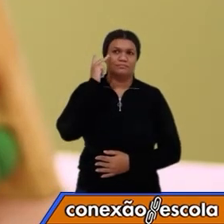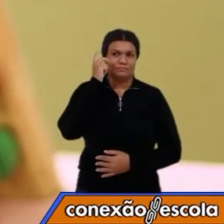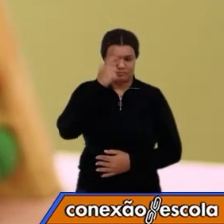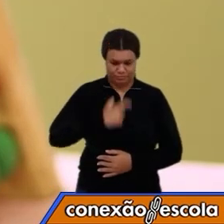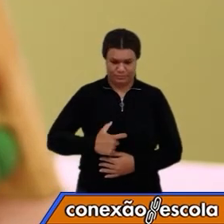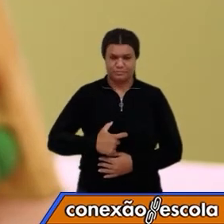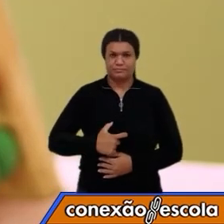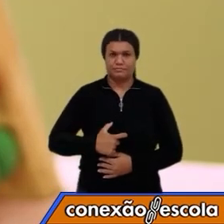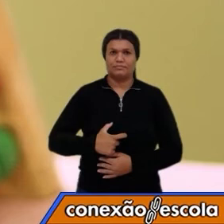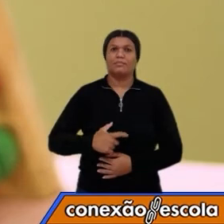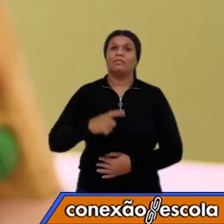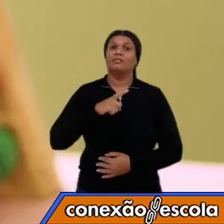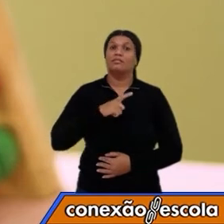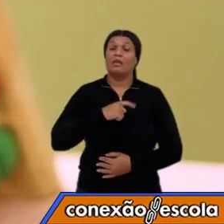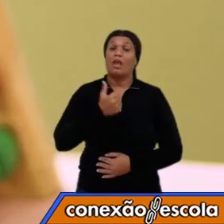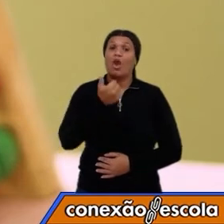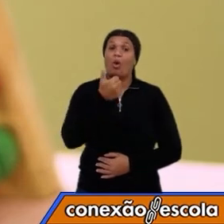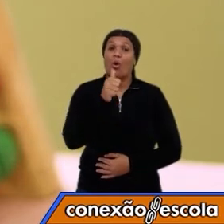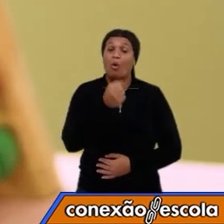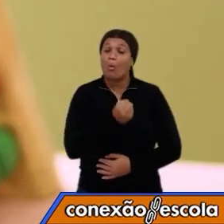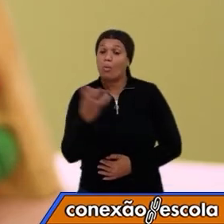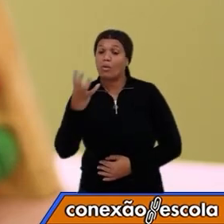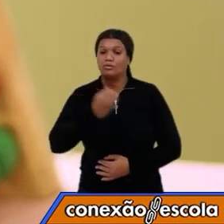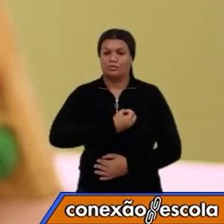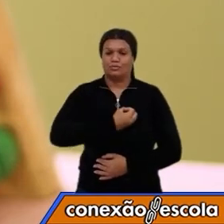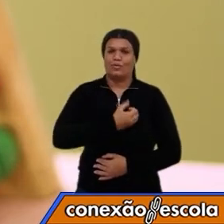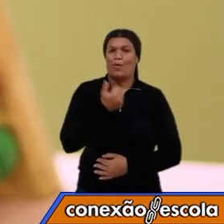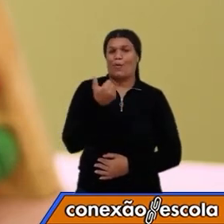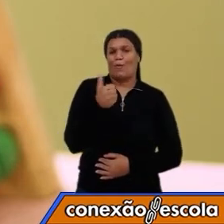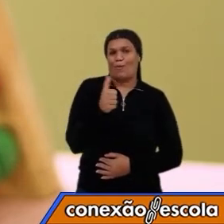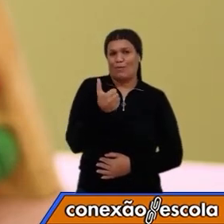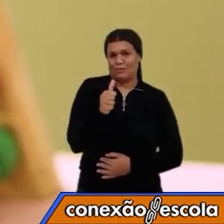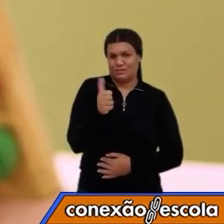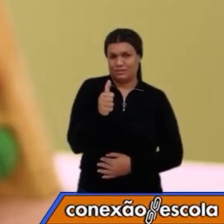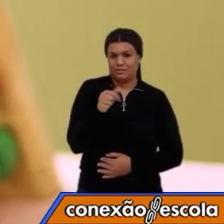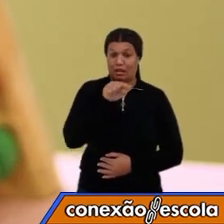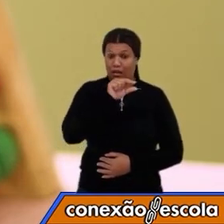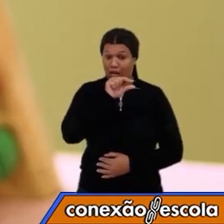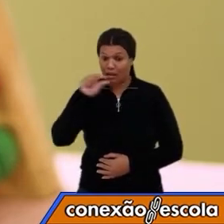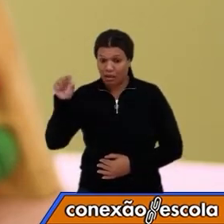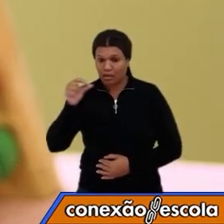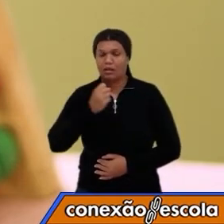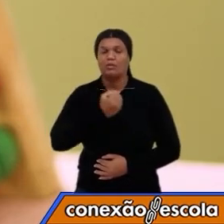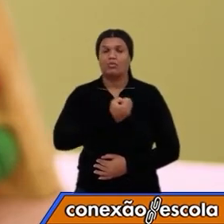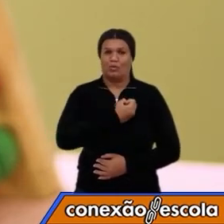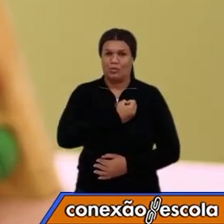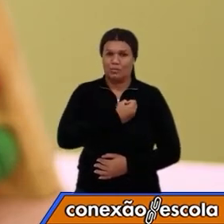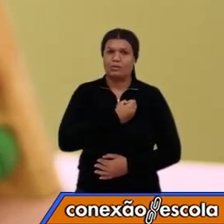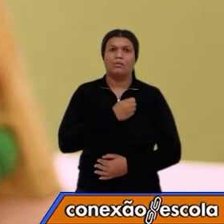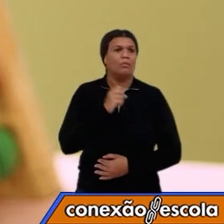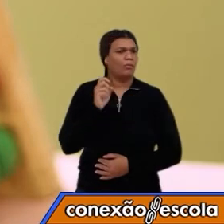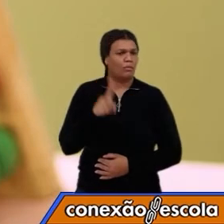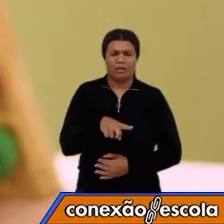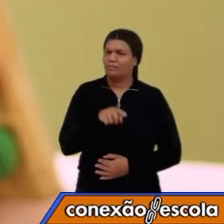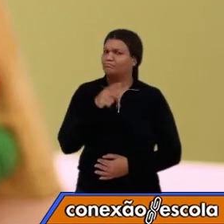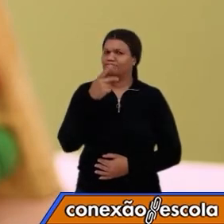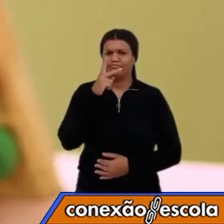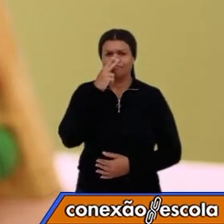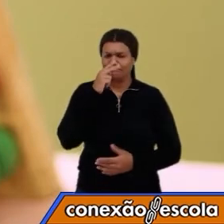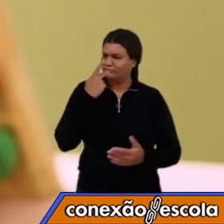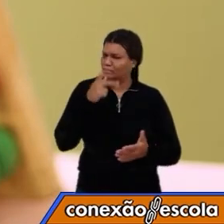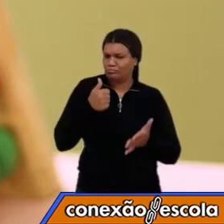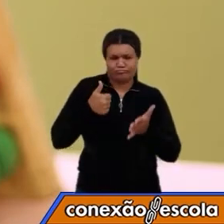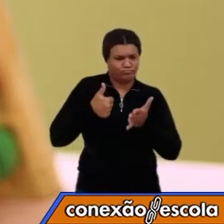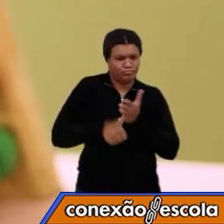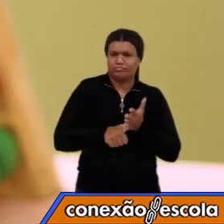11 algarismos. Esses algarismos te identificam junto a documentos, a